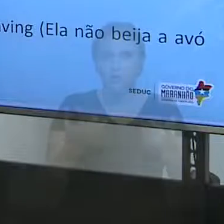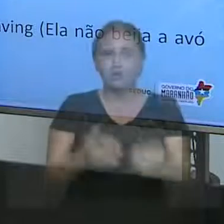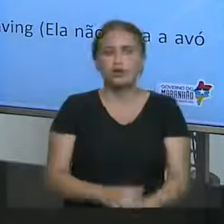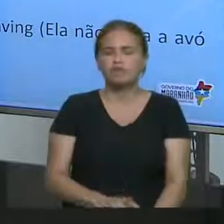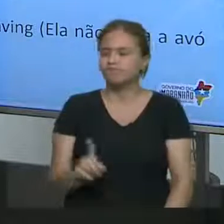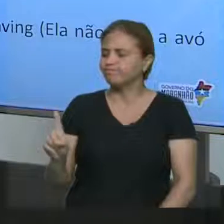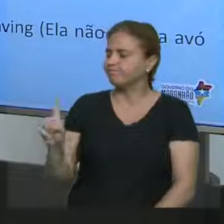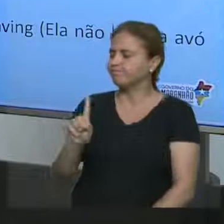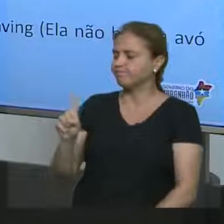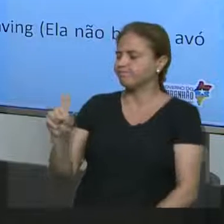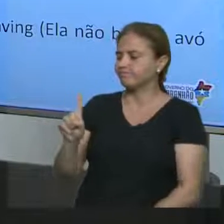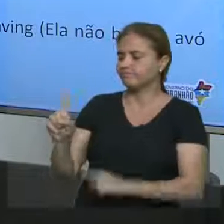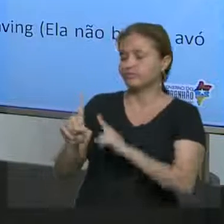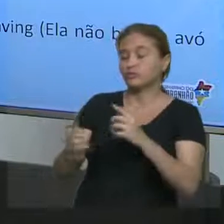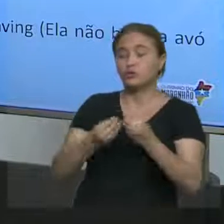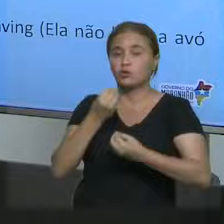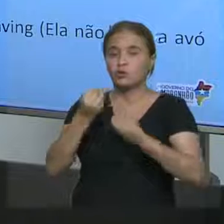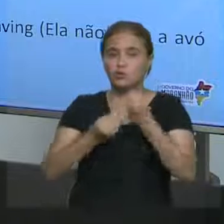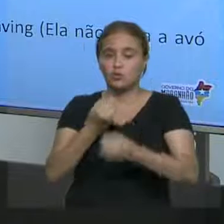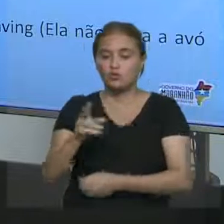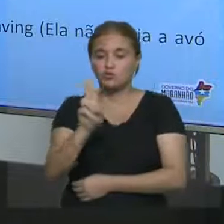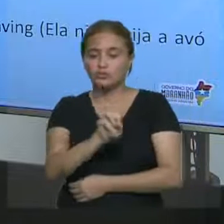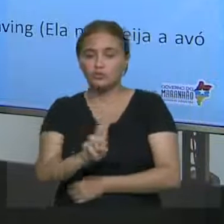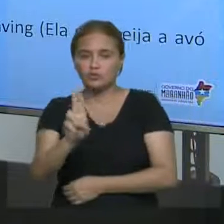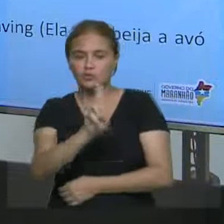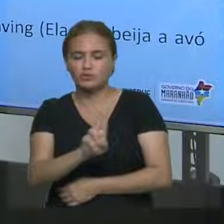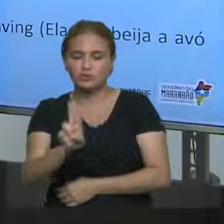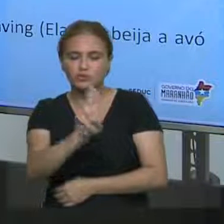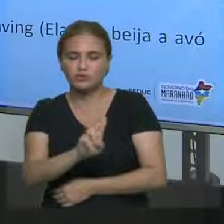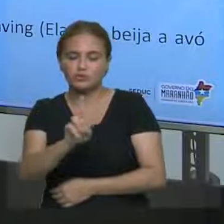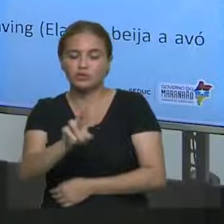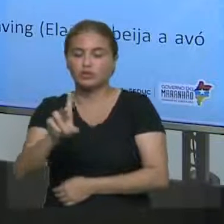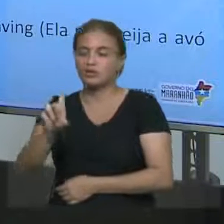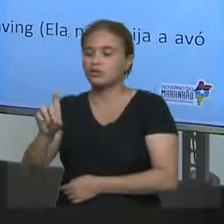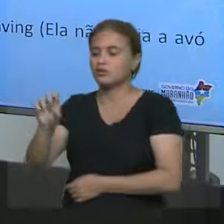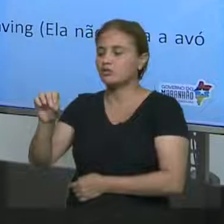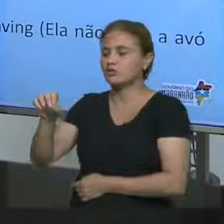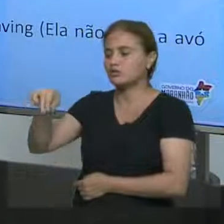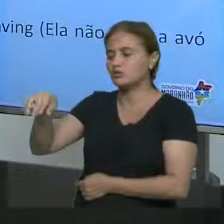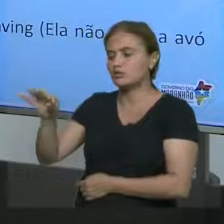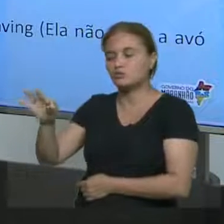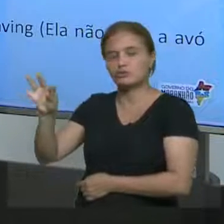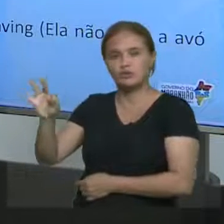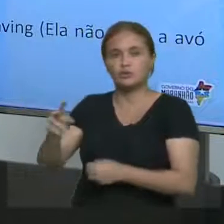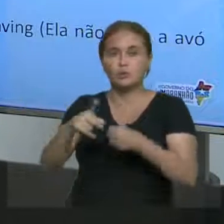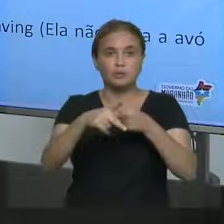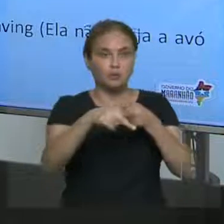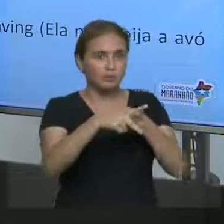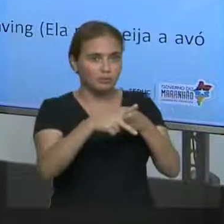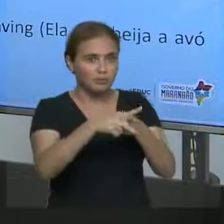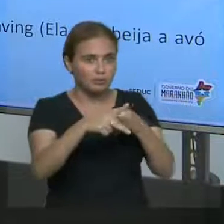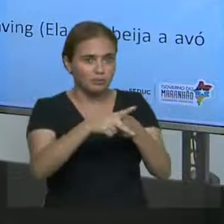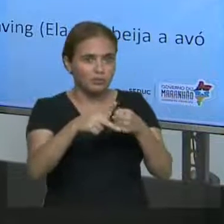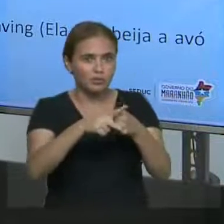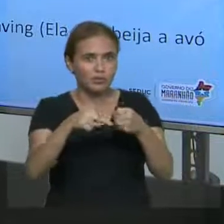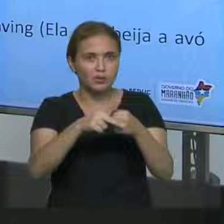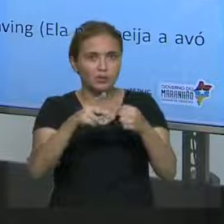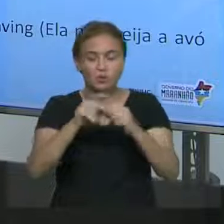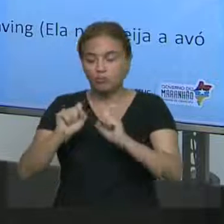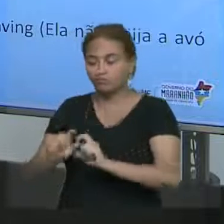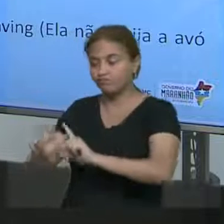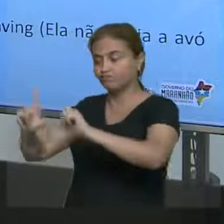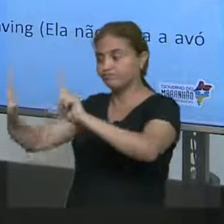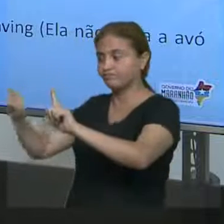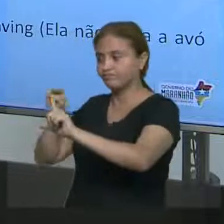gente poder ver quando se usa o don't, quando é que se usa o doesn't, só lembrando. Então, para os fronomes, I, you, we, you,